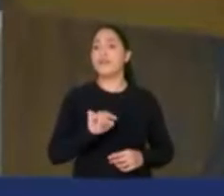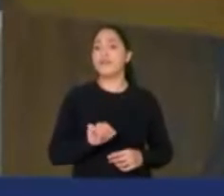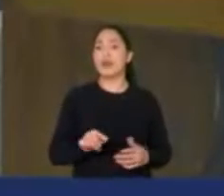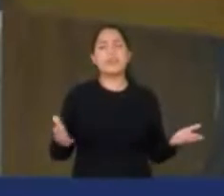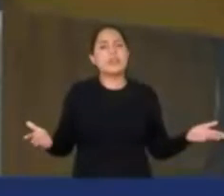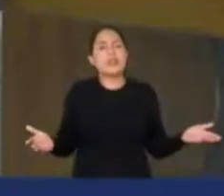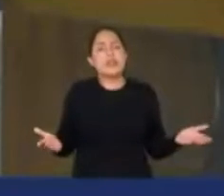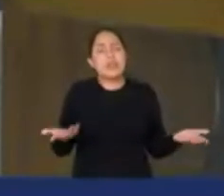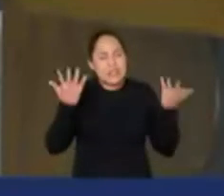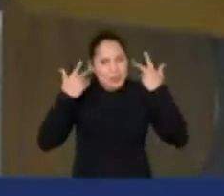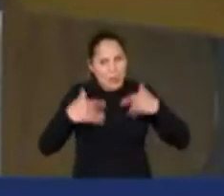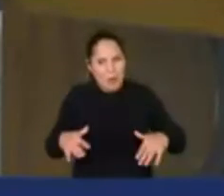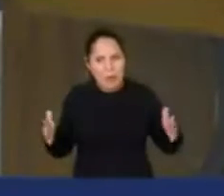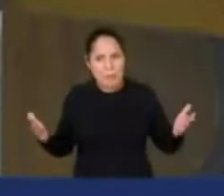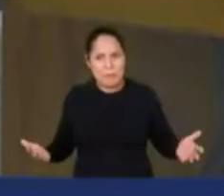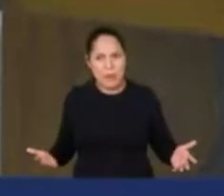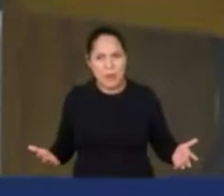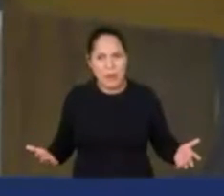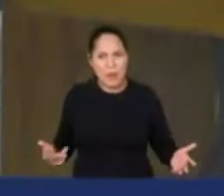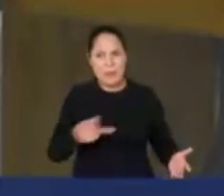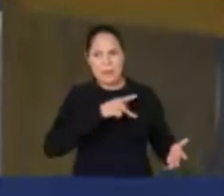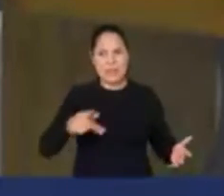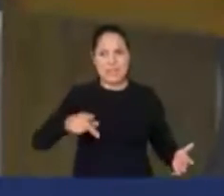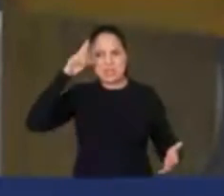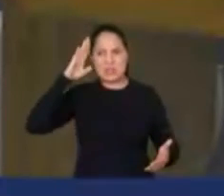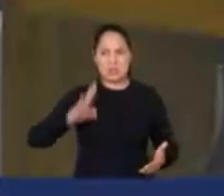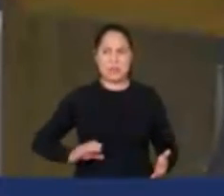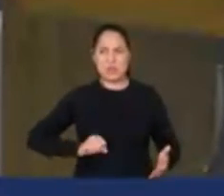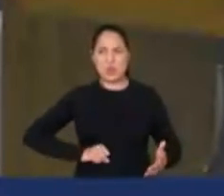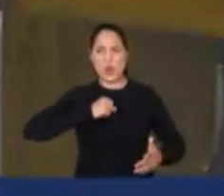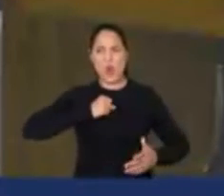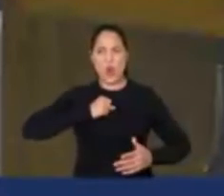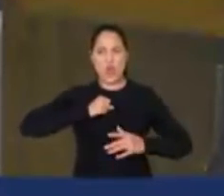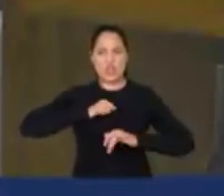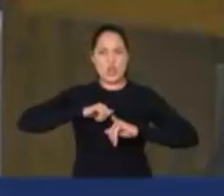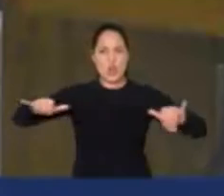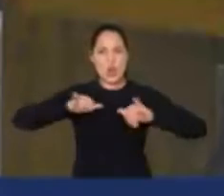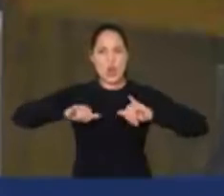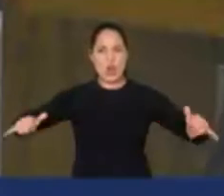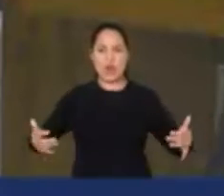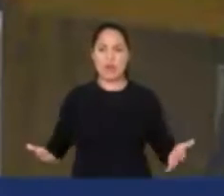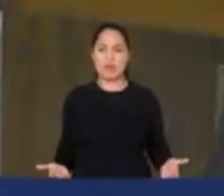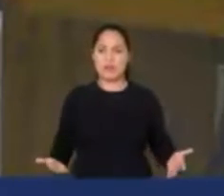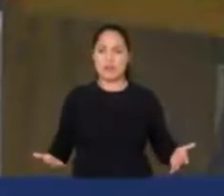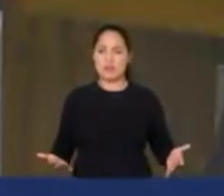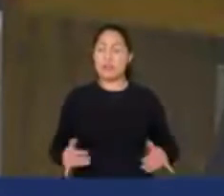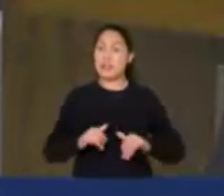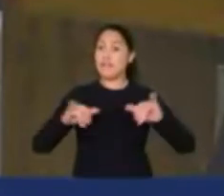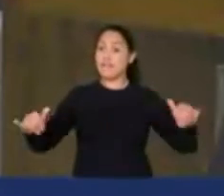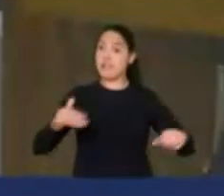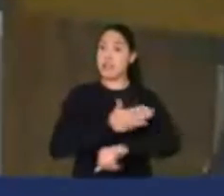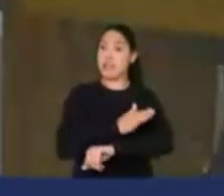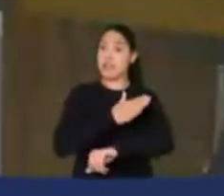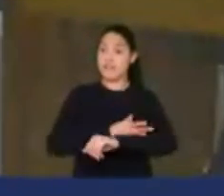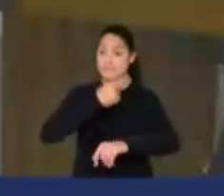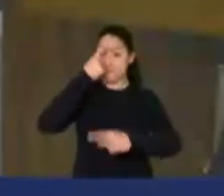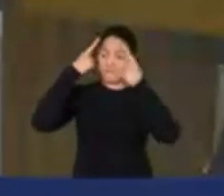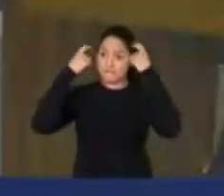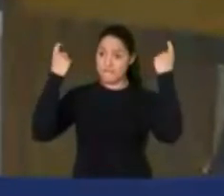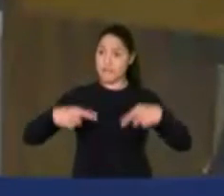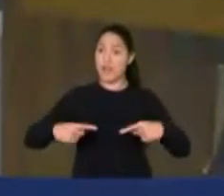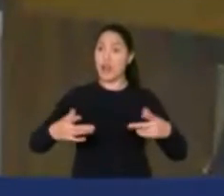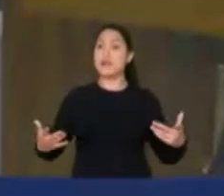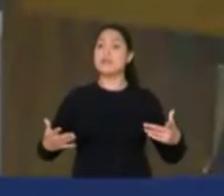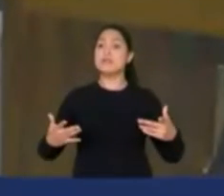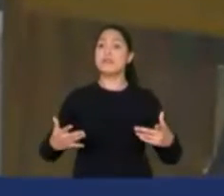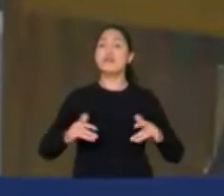um presidente que estimula o ódio e que na prática dá um recado de violência para os seus, que disse lá em 2018 que